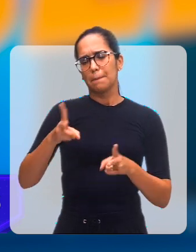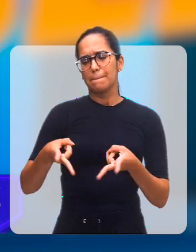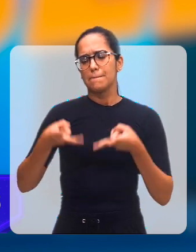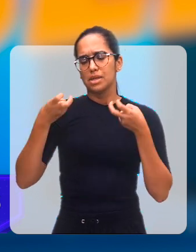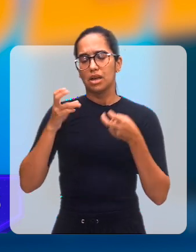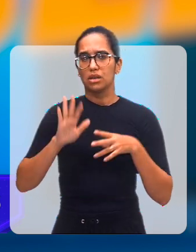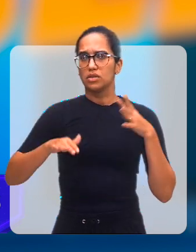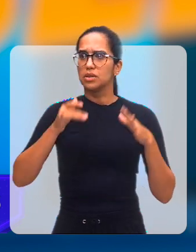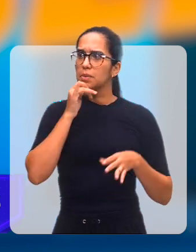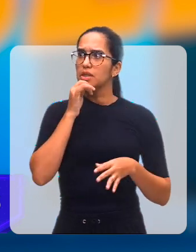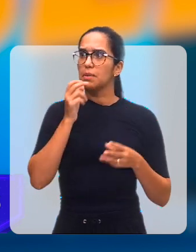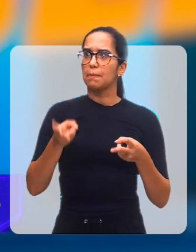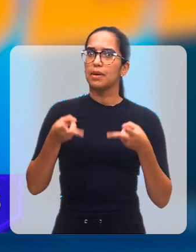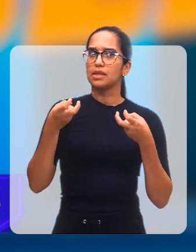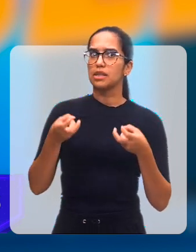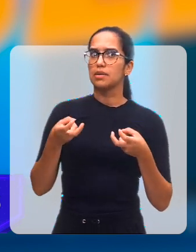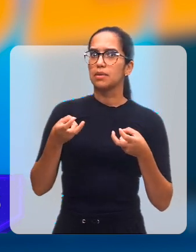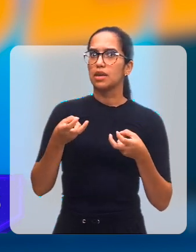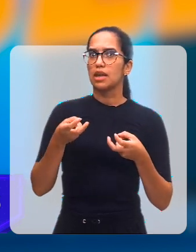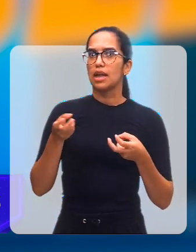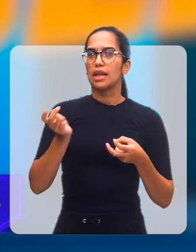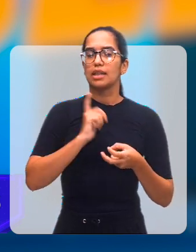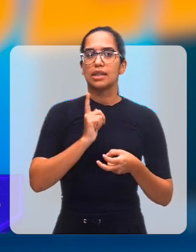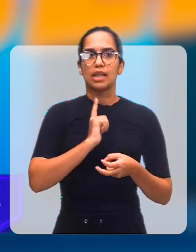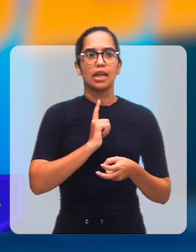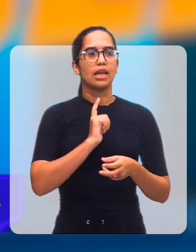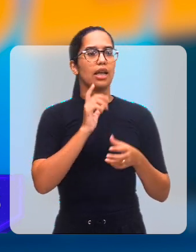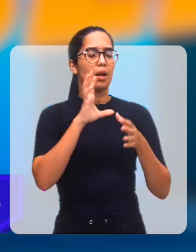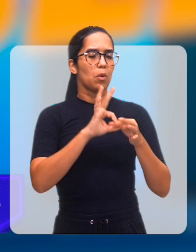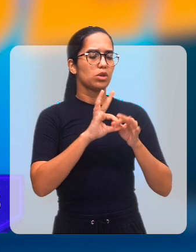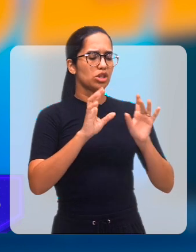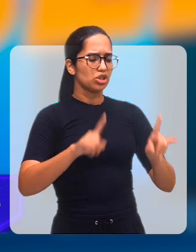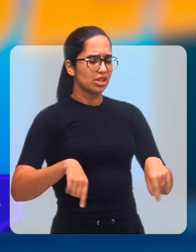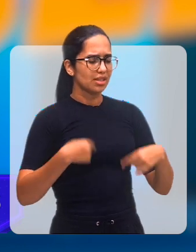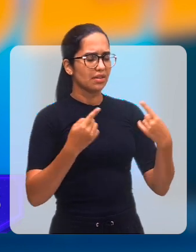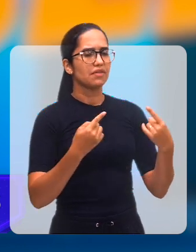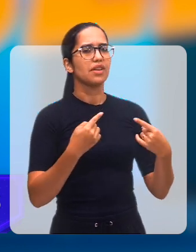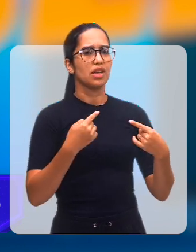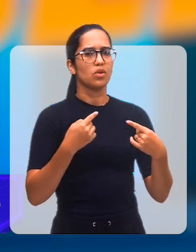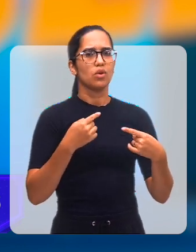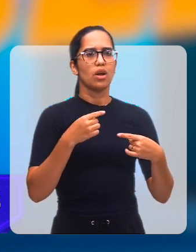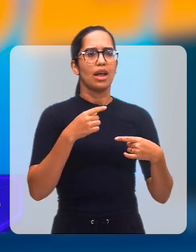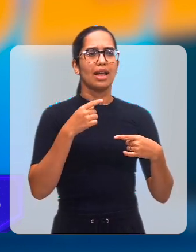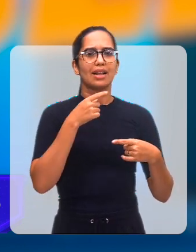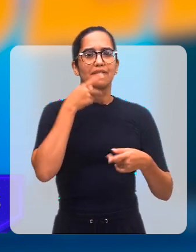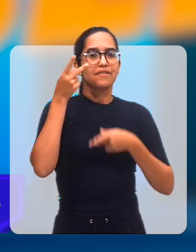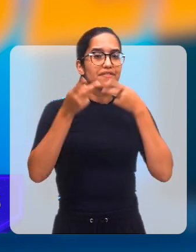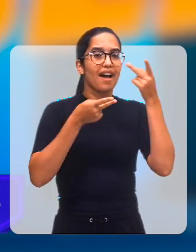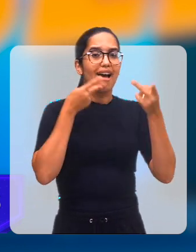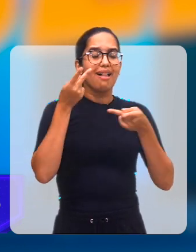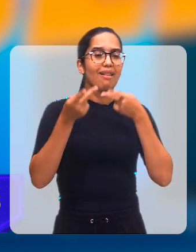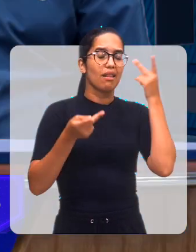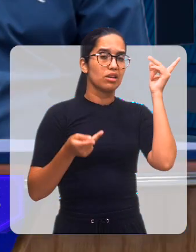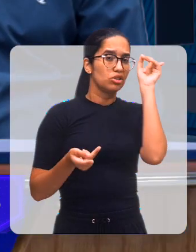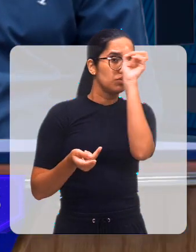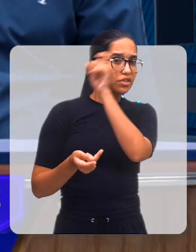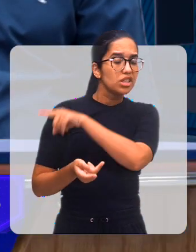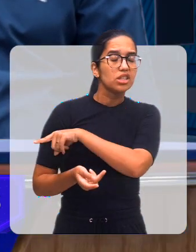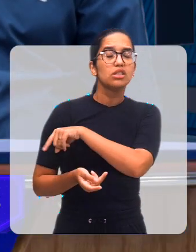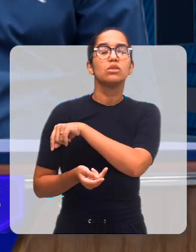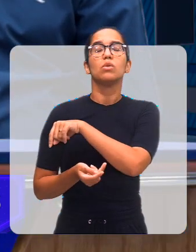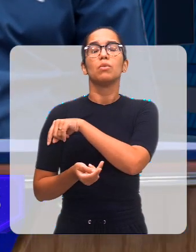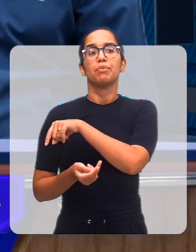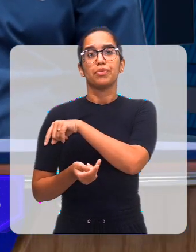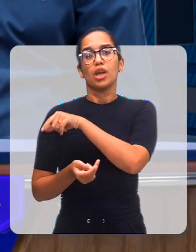detectamos uma criança que tem problema de dentição, o médico detecta essa questão. Vai ter dificuldade na fala e em outras situações.